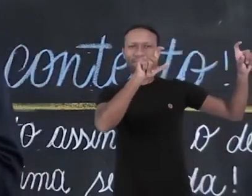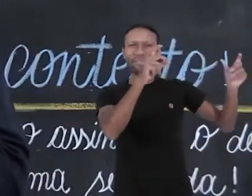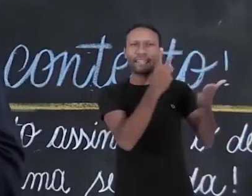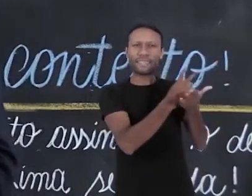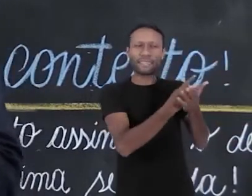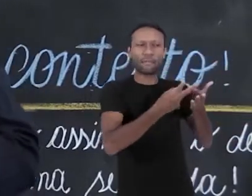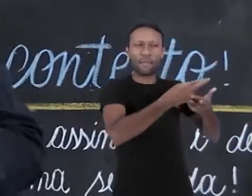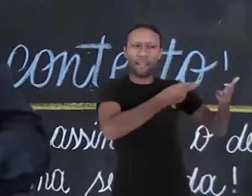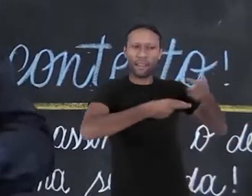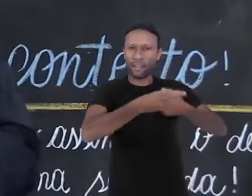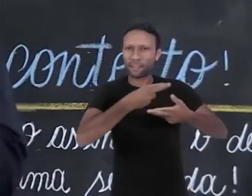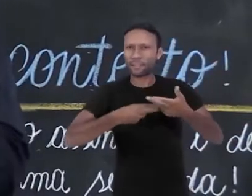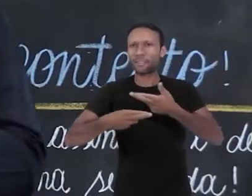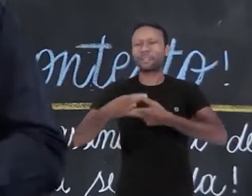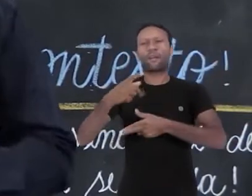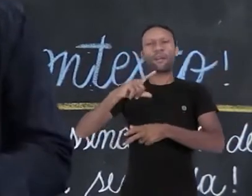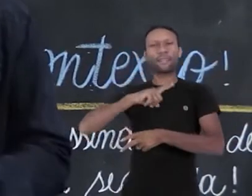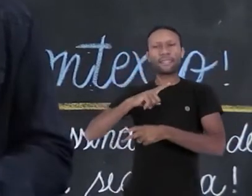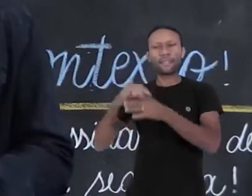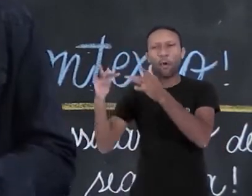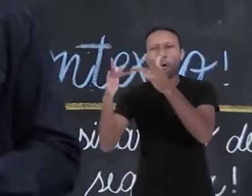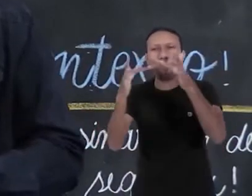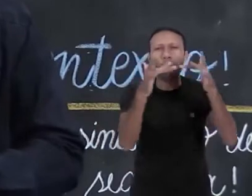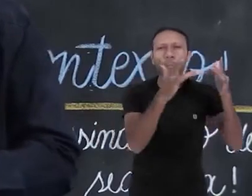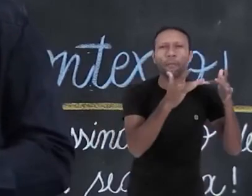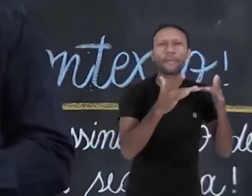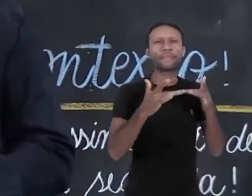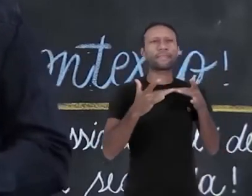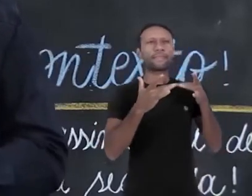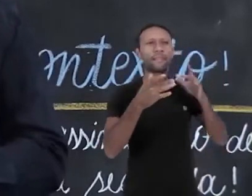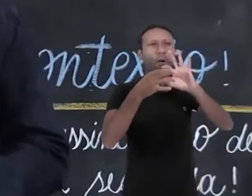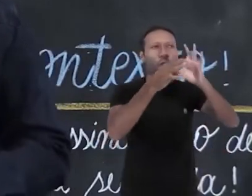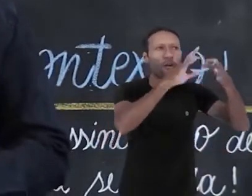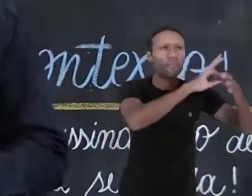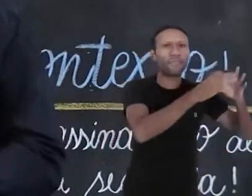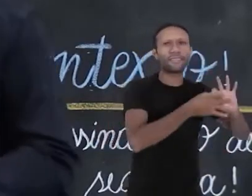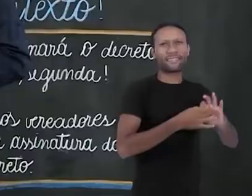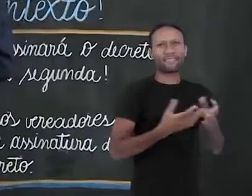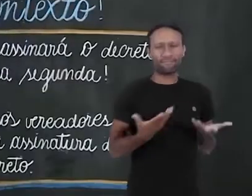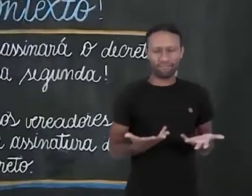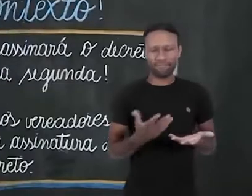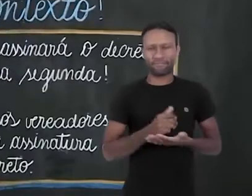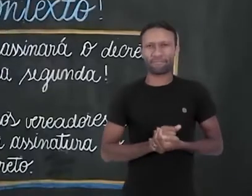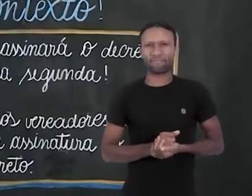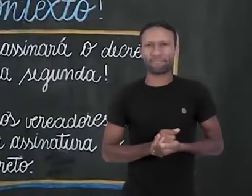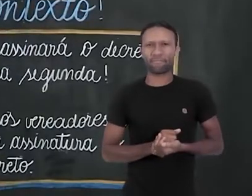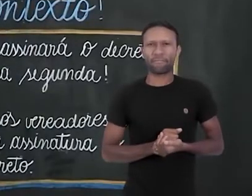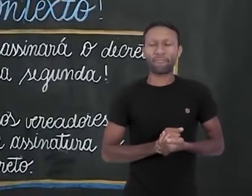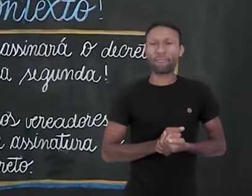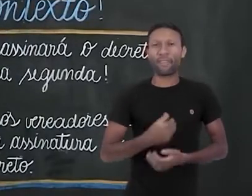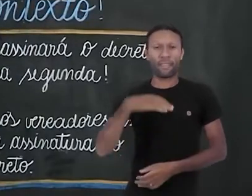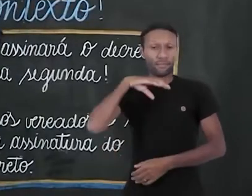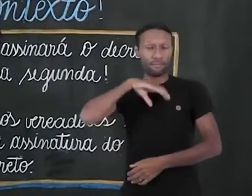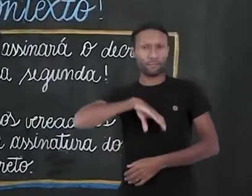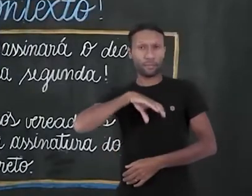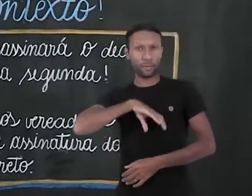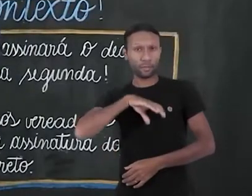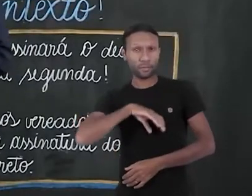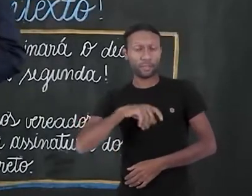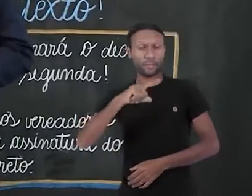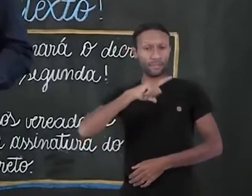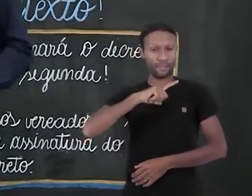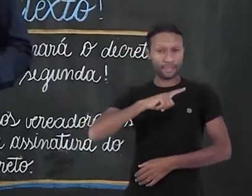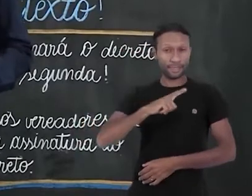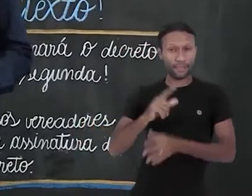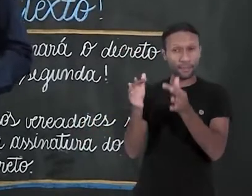relacionais, ou seja, elas se comunicam entre si, elas interligam elementos diferentes. Na língua portuguesa, a construção